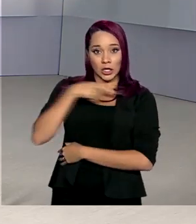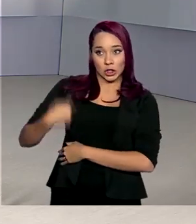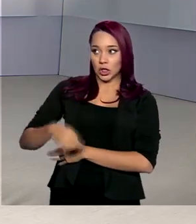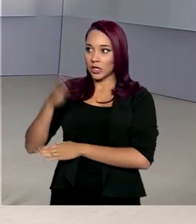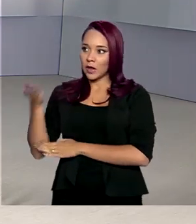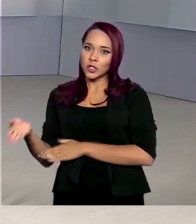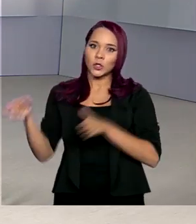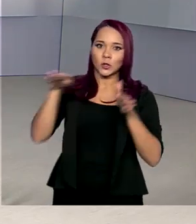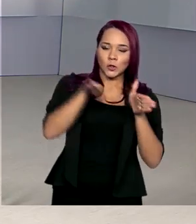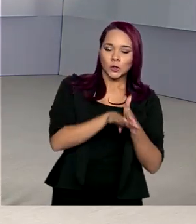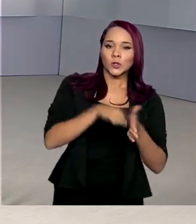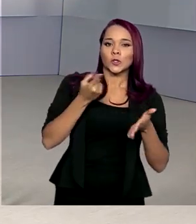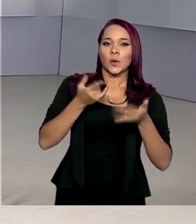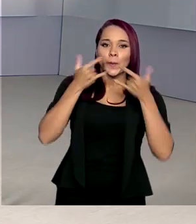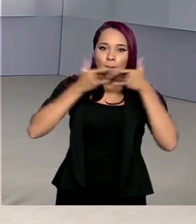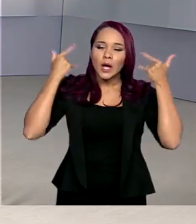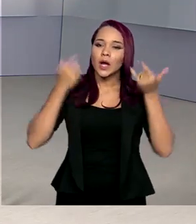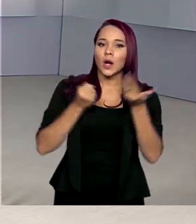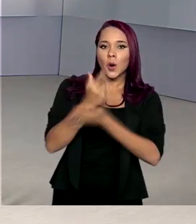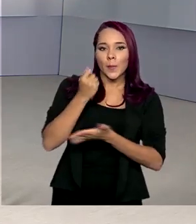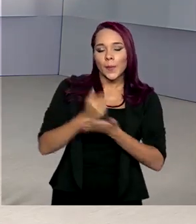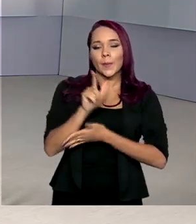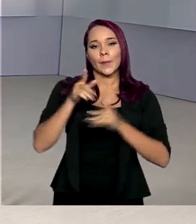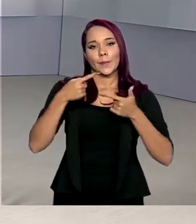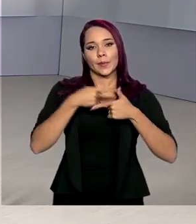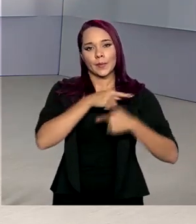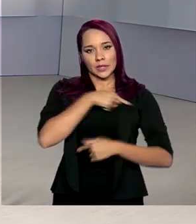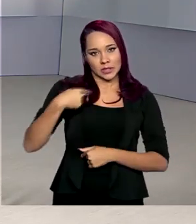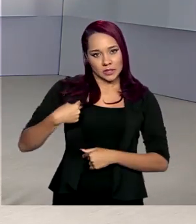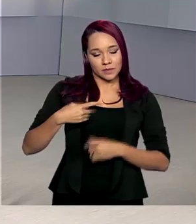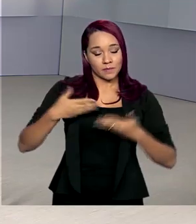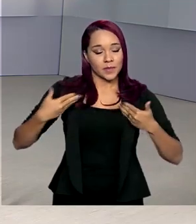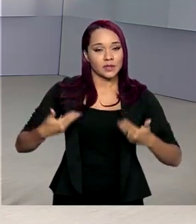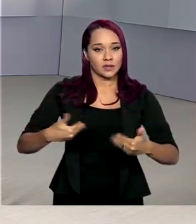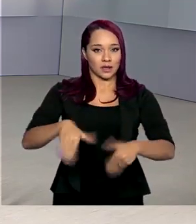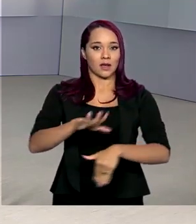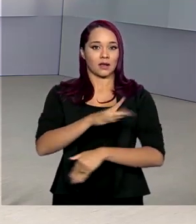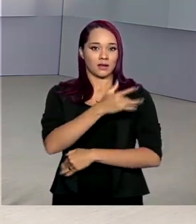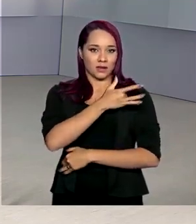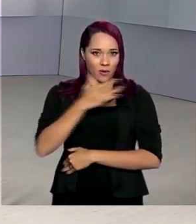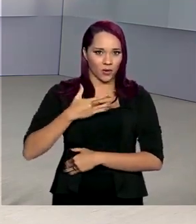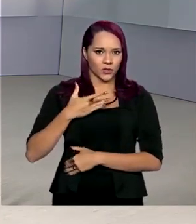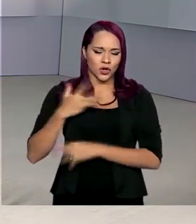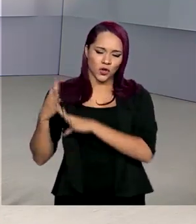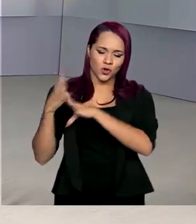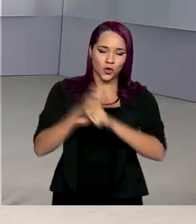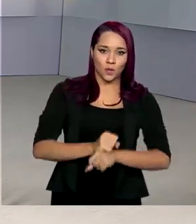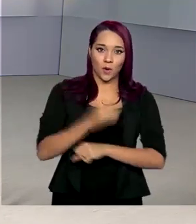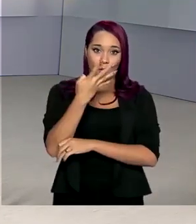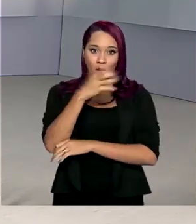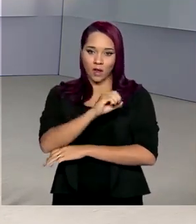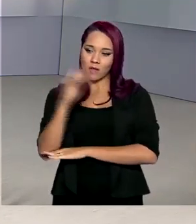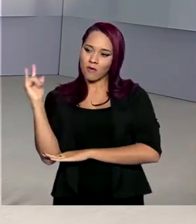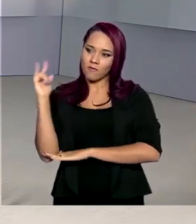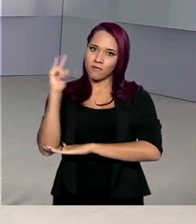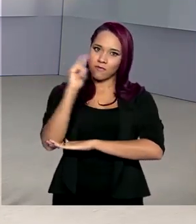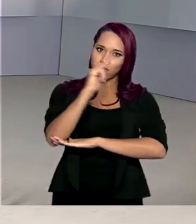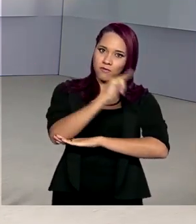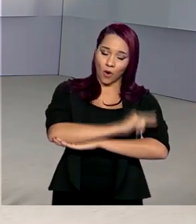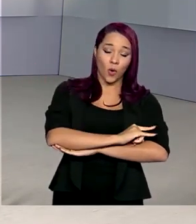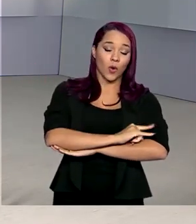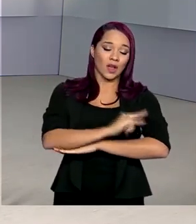máscaras compradas pelo Ministério da Saúde. Ao todo serão 40 voos para transportar nos próximos dias